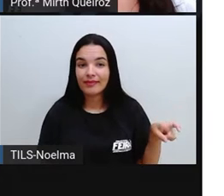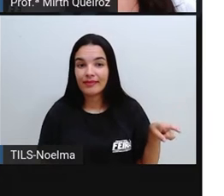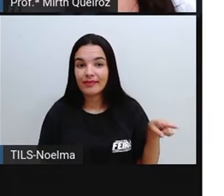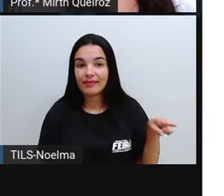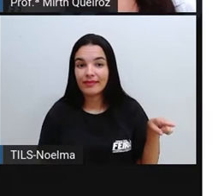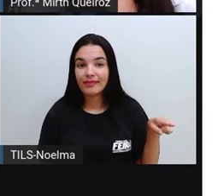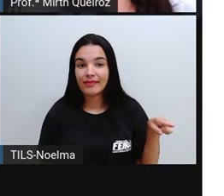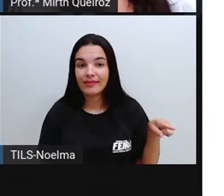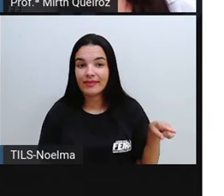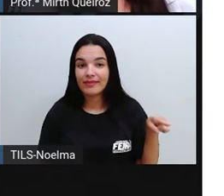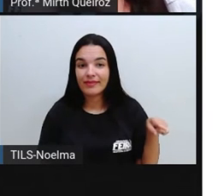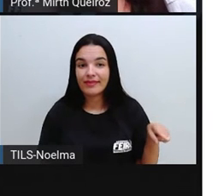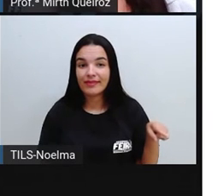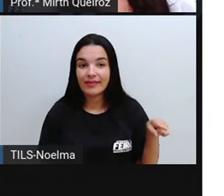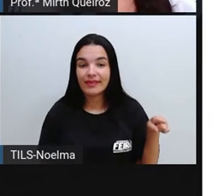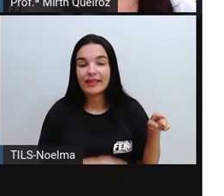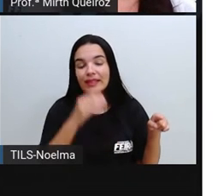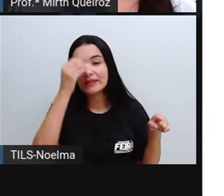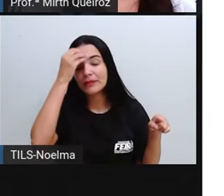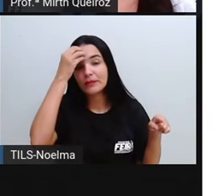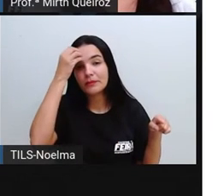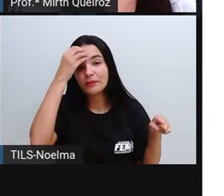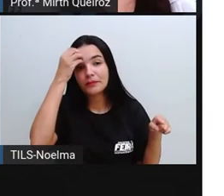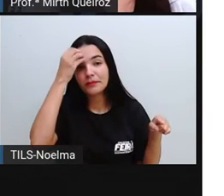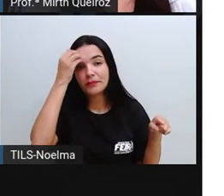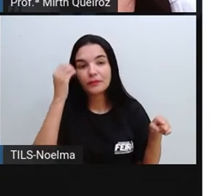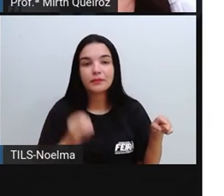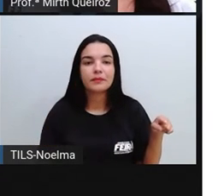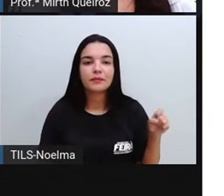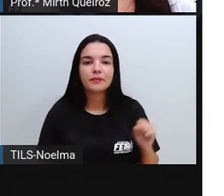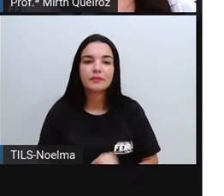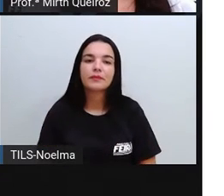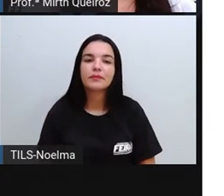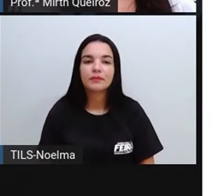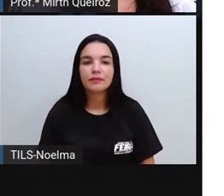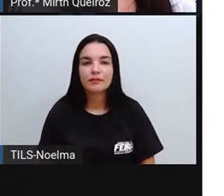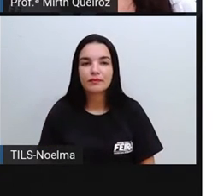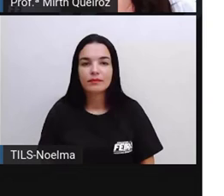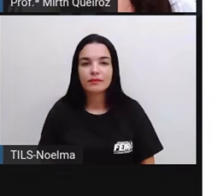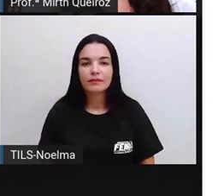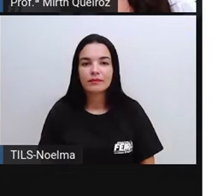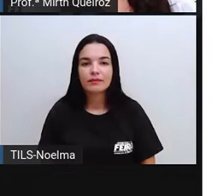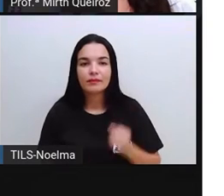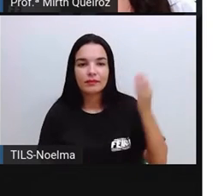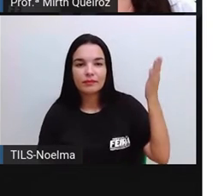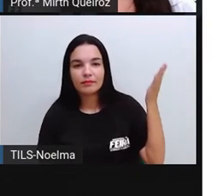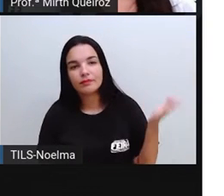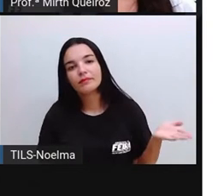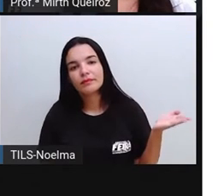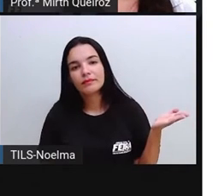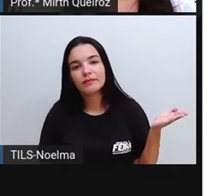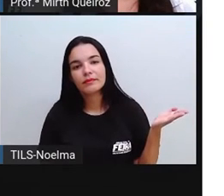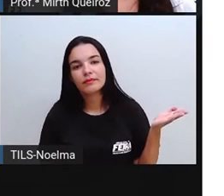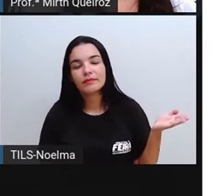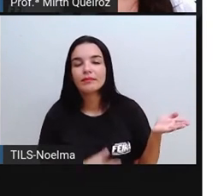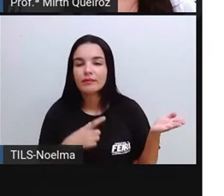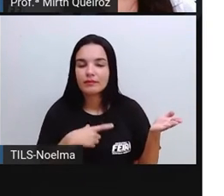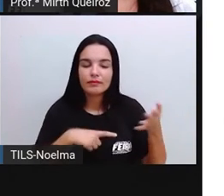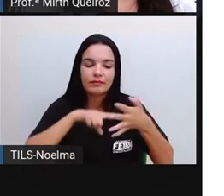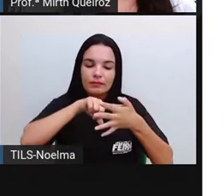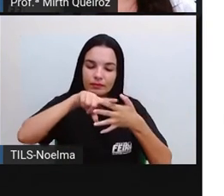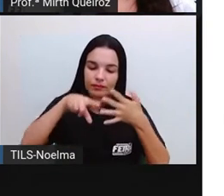Do líquido para o gasoso, vaporização. Do gasoso para o líquido,